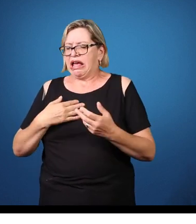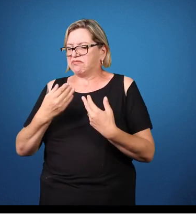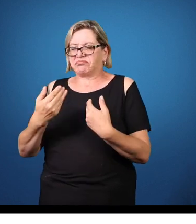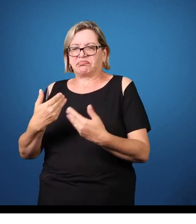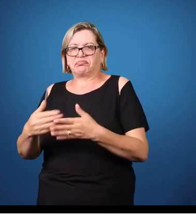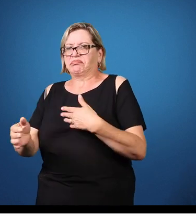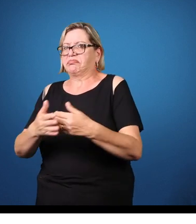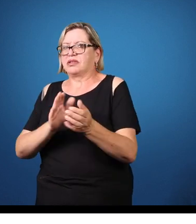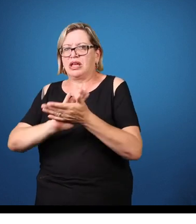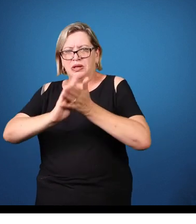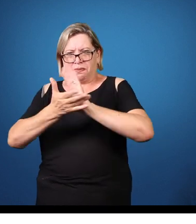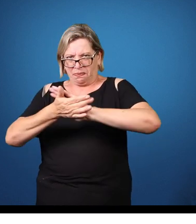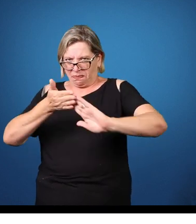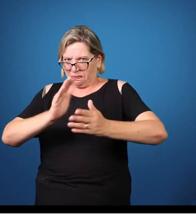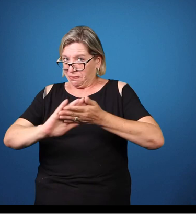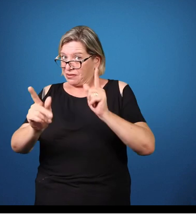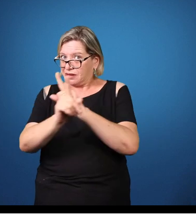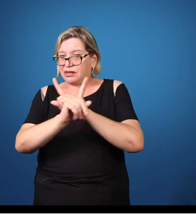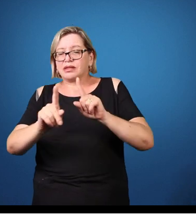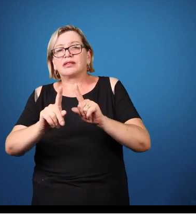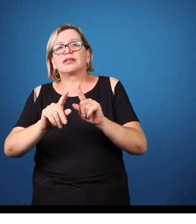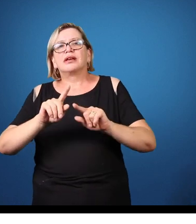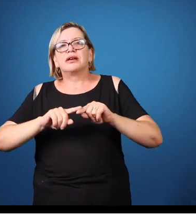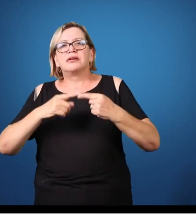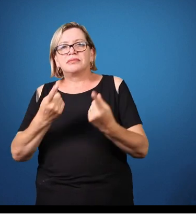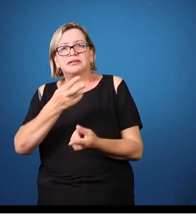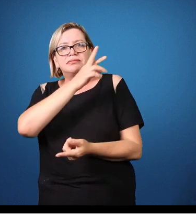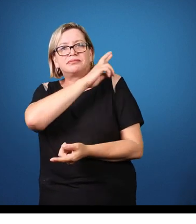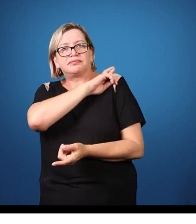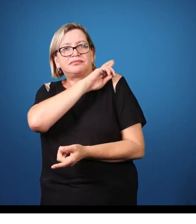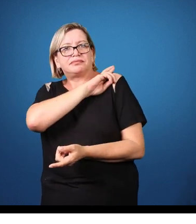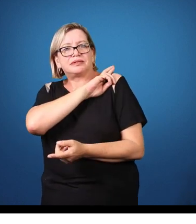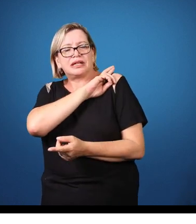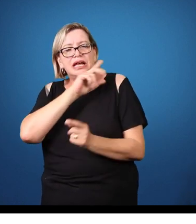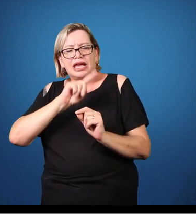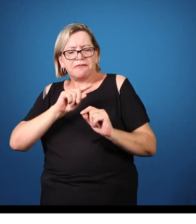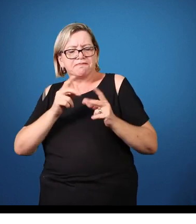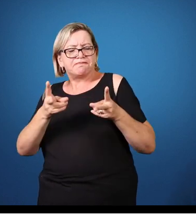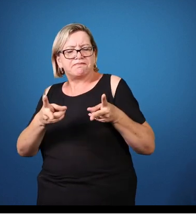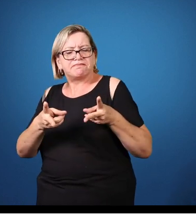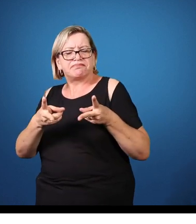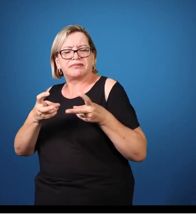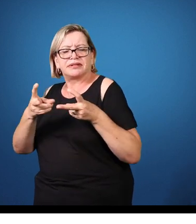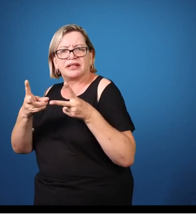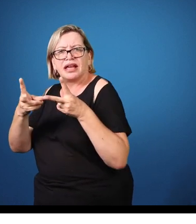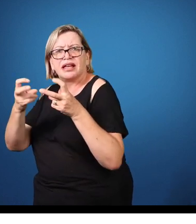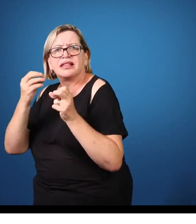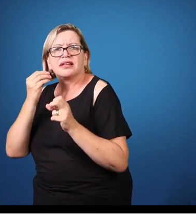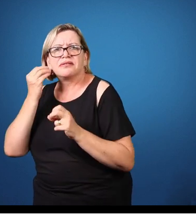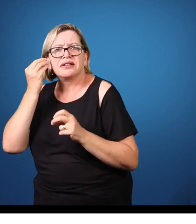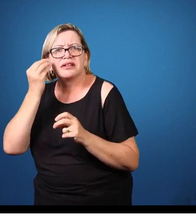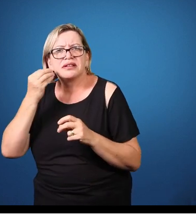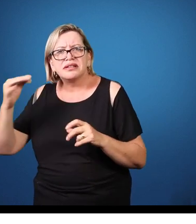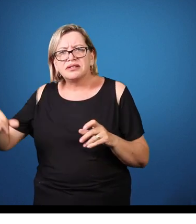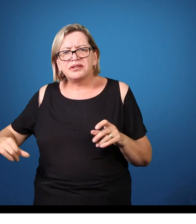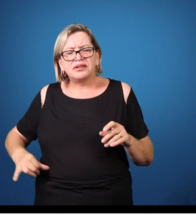conseguir perceber essas vivências de sofrimento e conseguir uma primeira articulação, né? Uma primeira